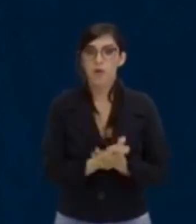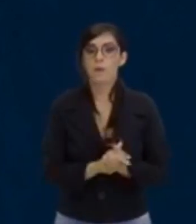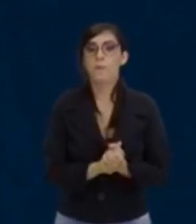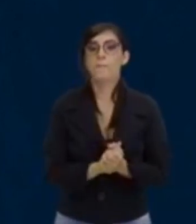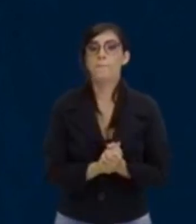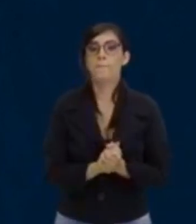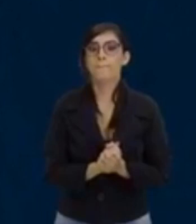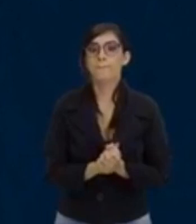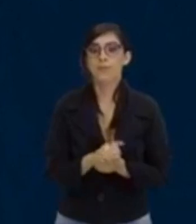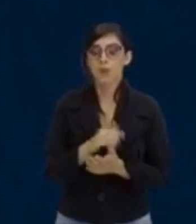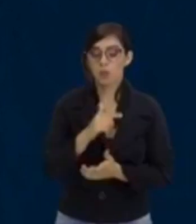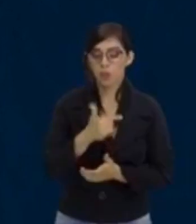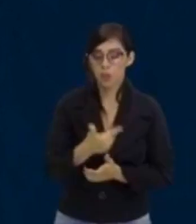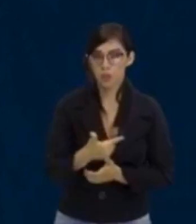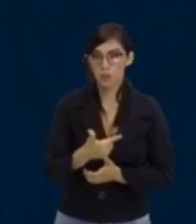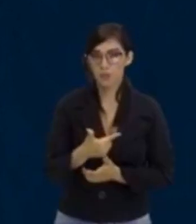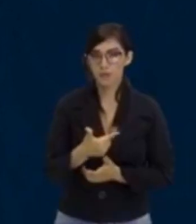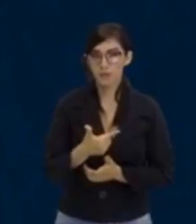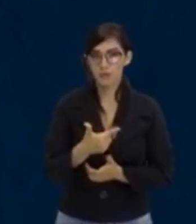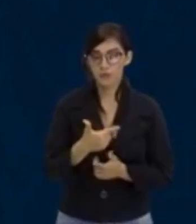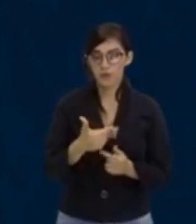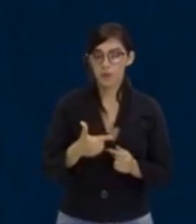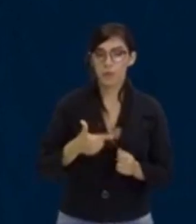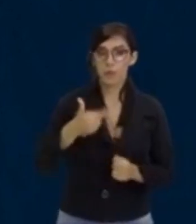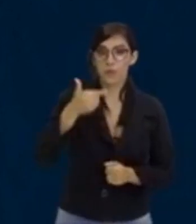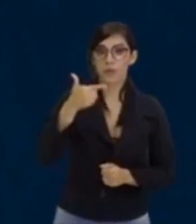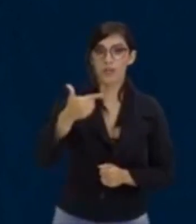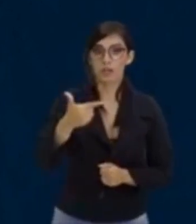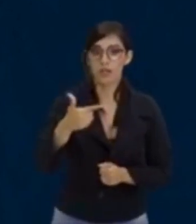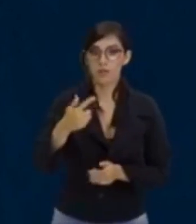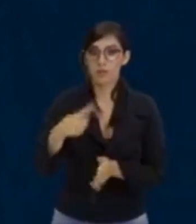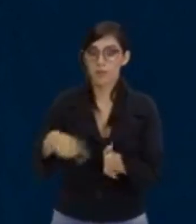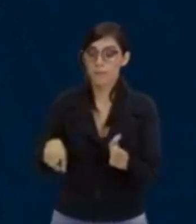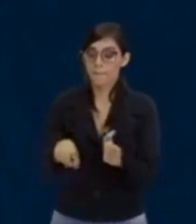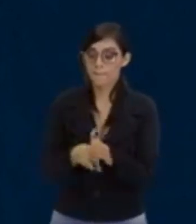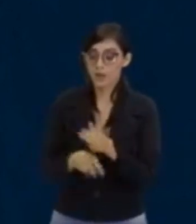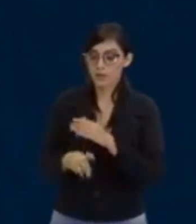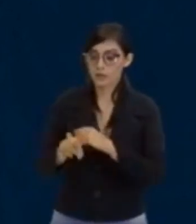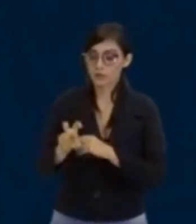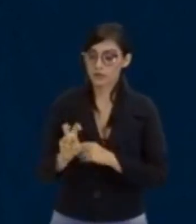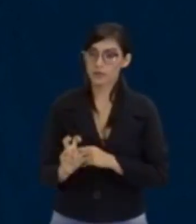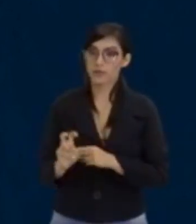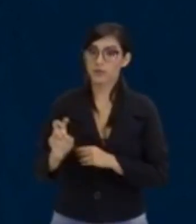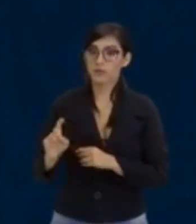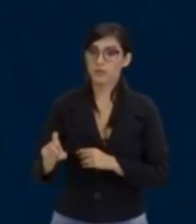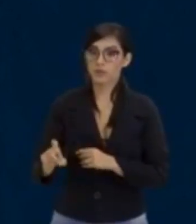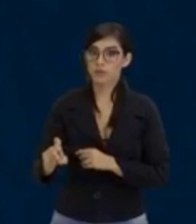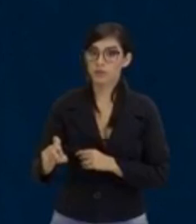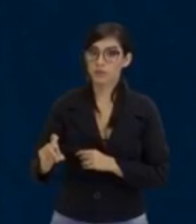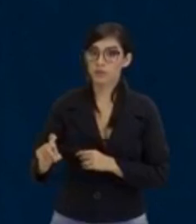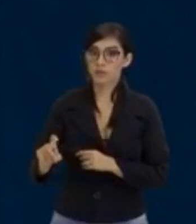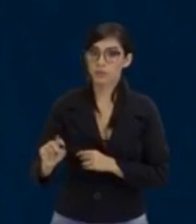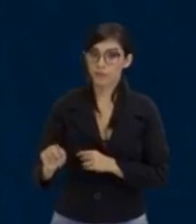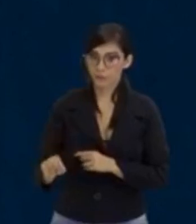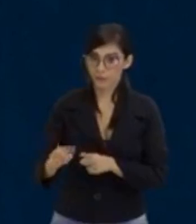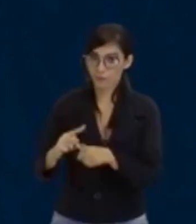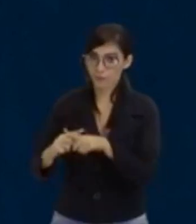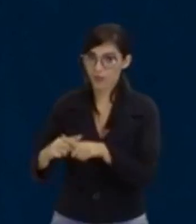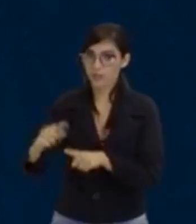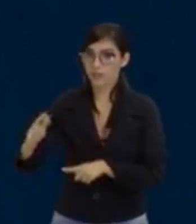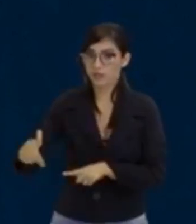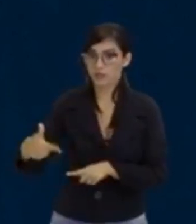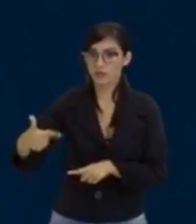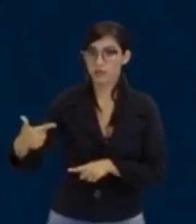ficar aqui usando o 2. Eu vou ter 2 ao quadrado, repara que era o x, mas vai estar ao